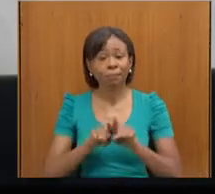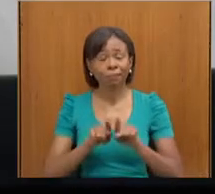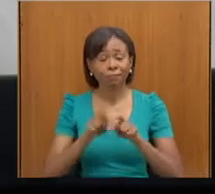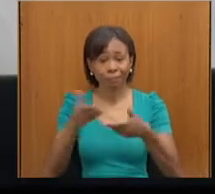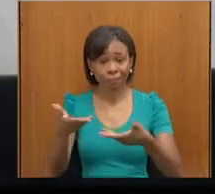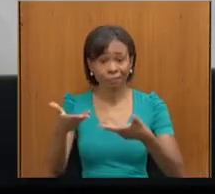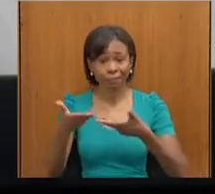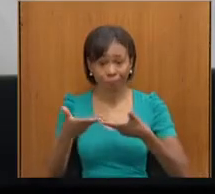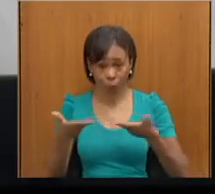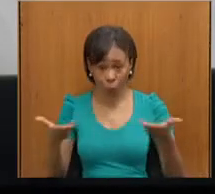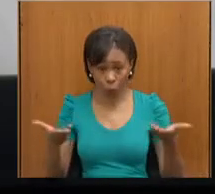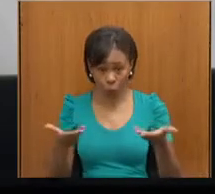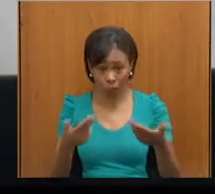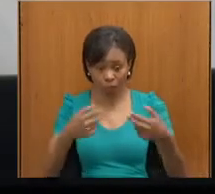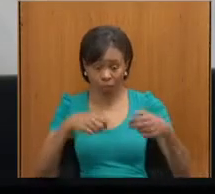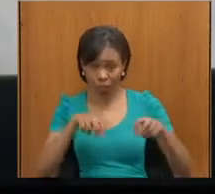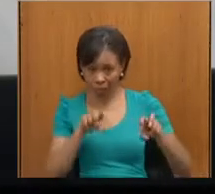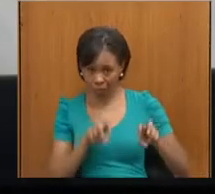aqui conosco na mesa